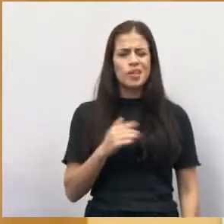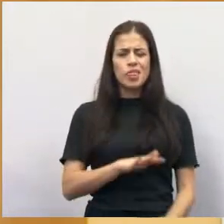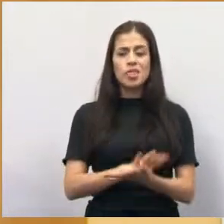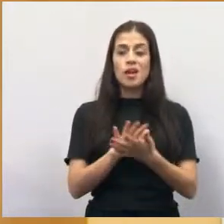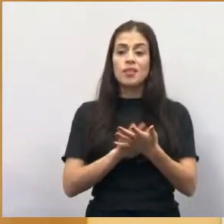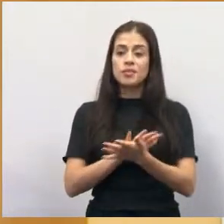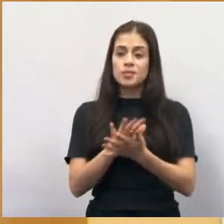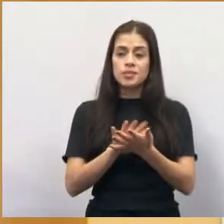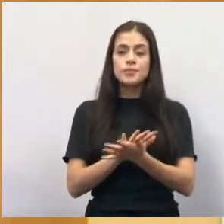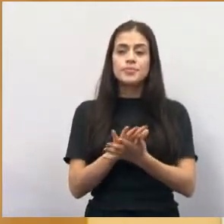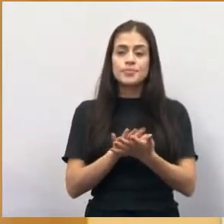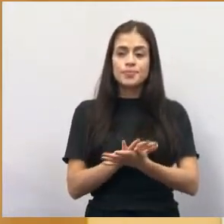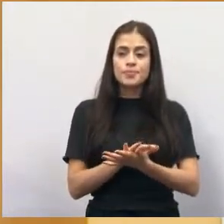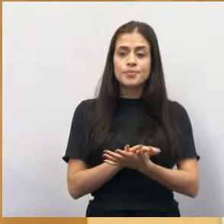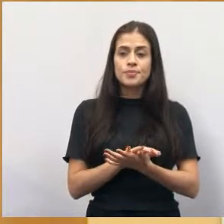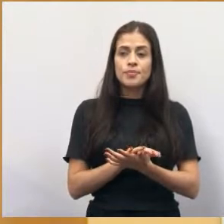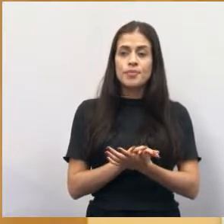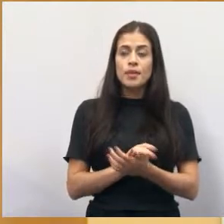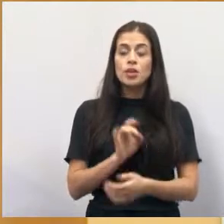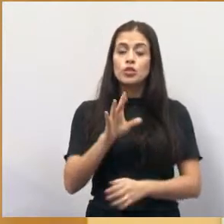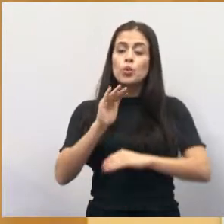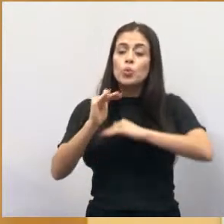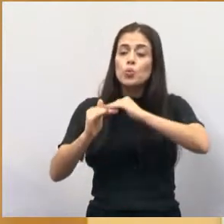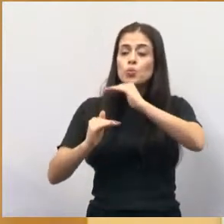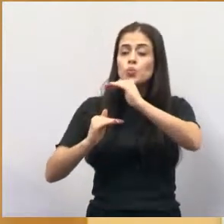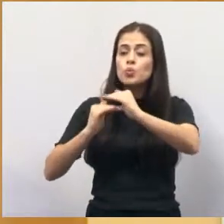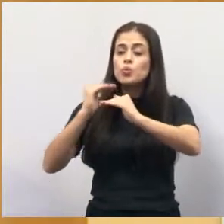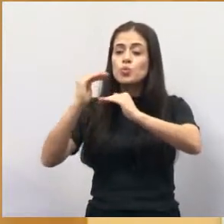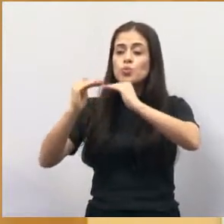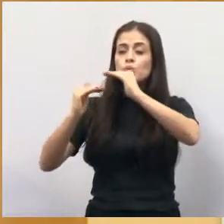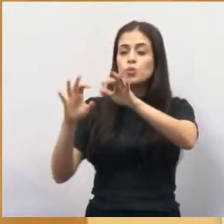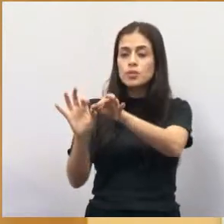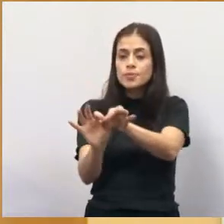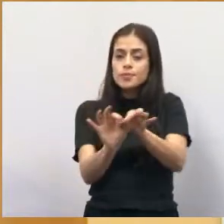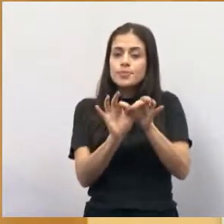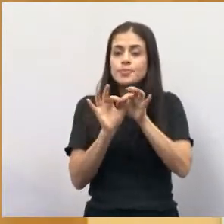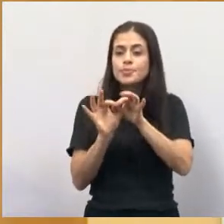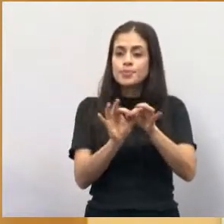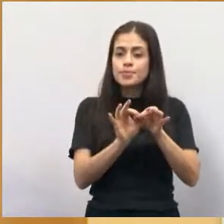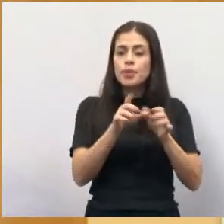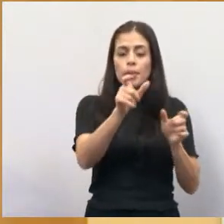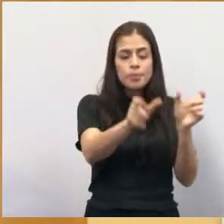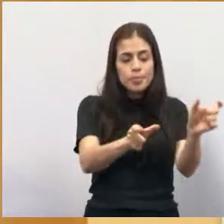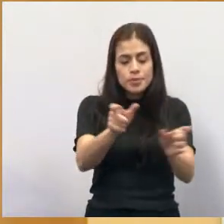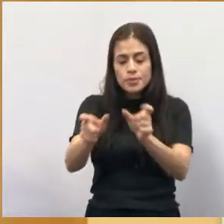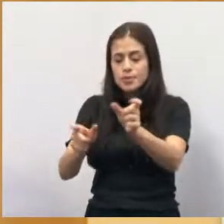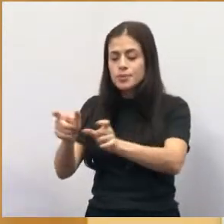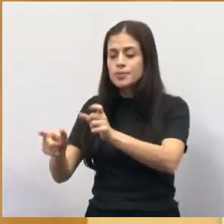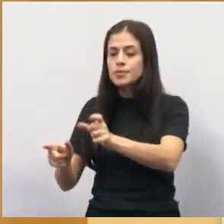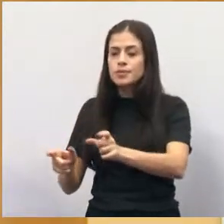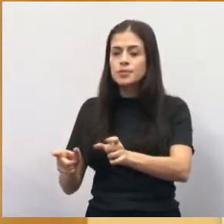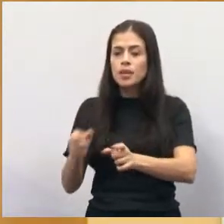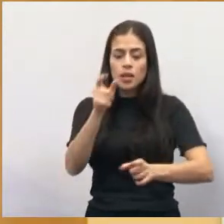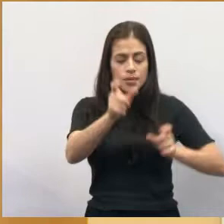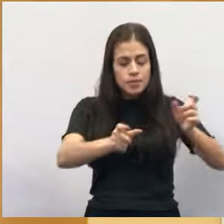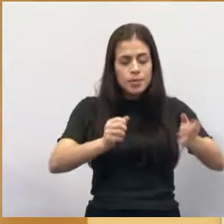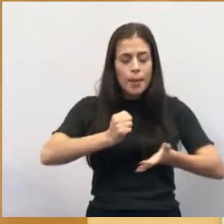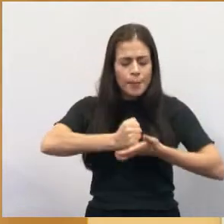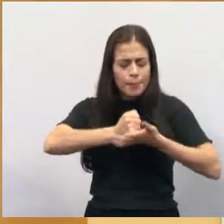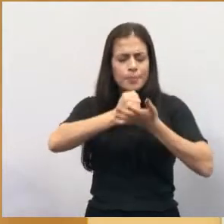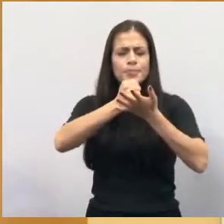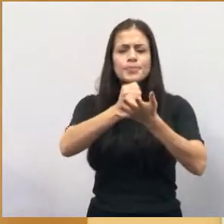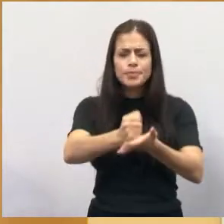política se faz construindo com as pessoas. E essas pessoas me ajudaram muito nessa